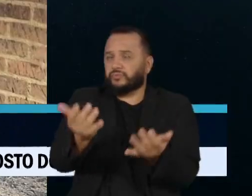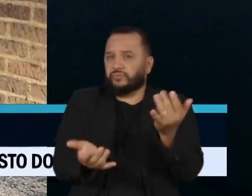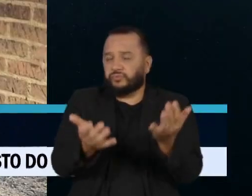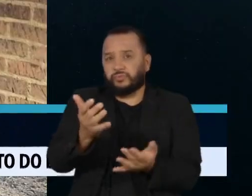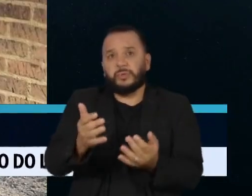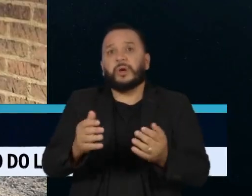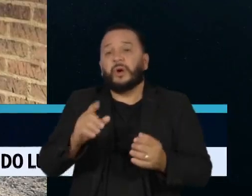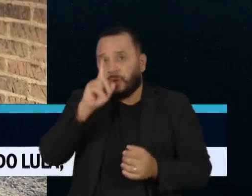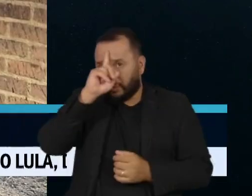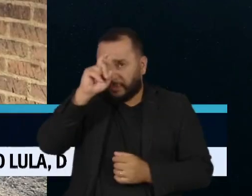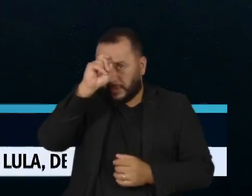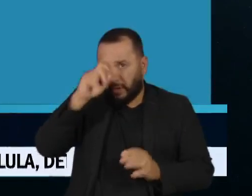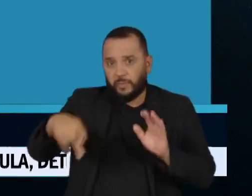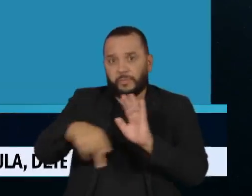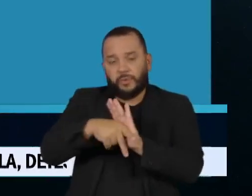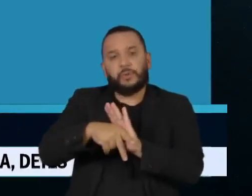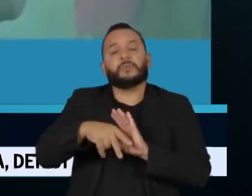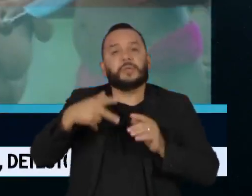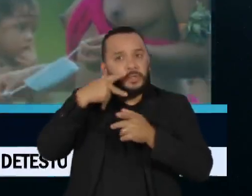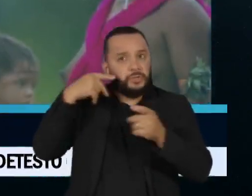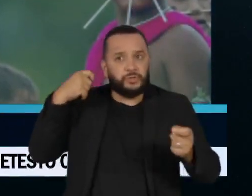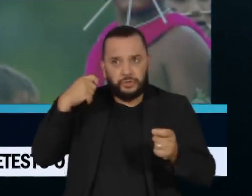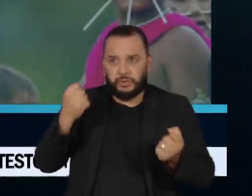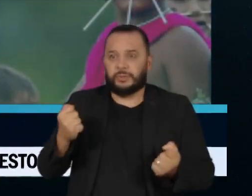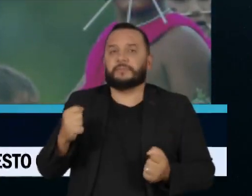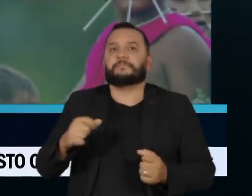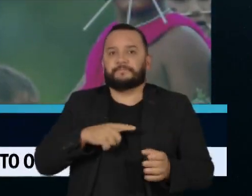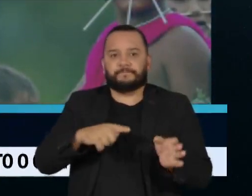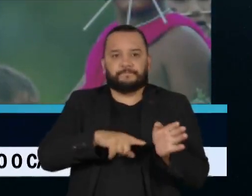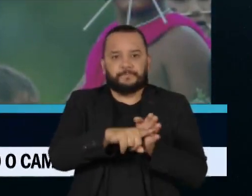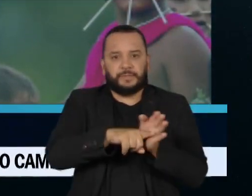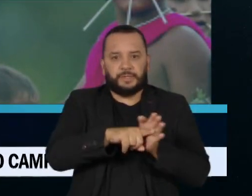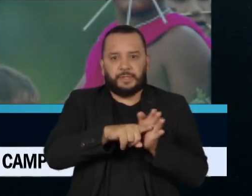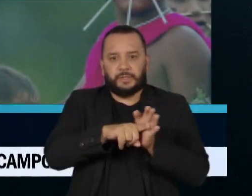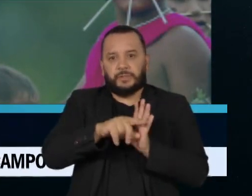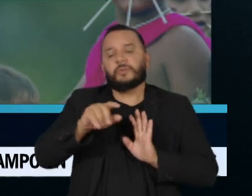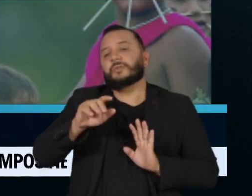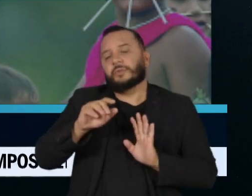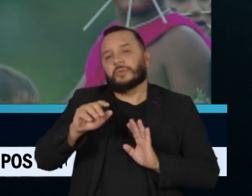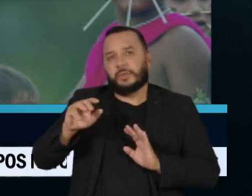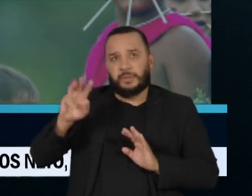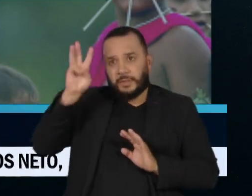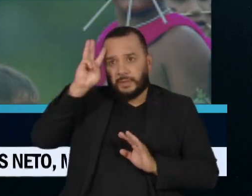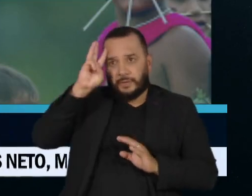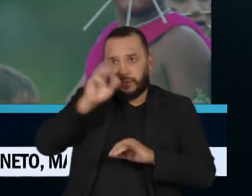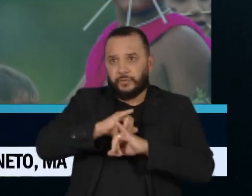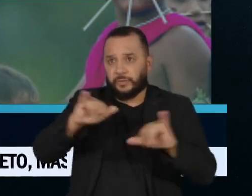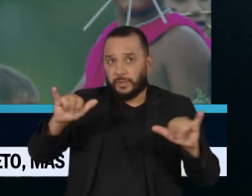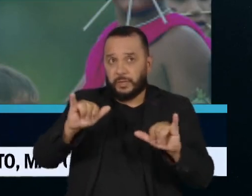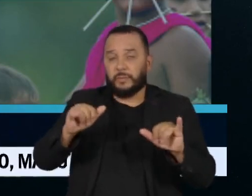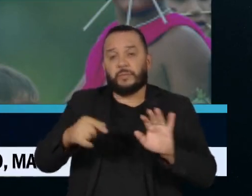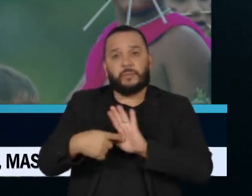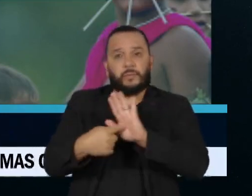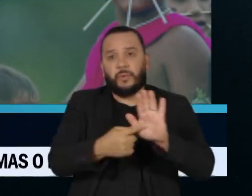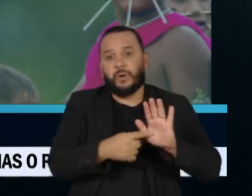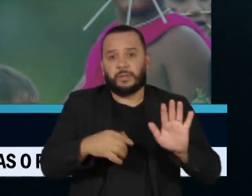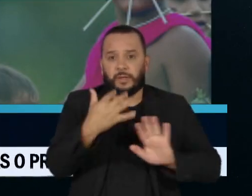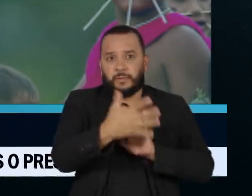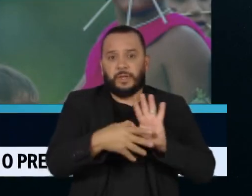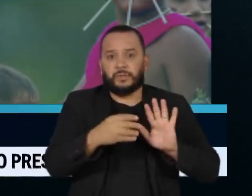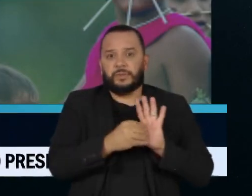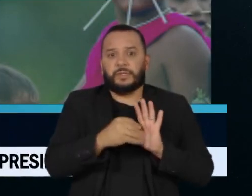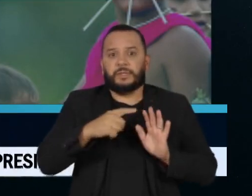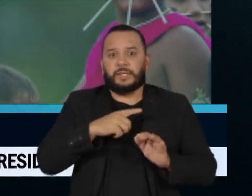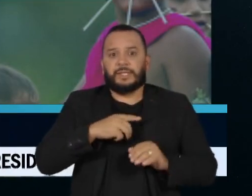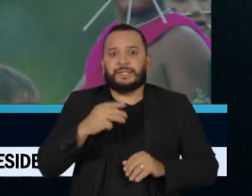básica de saúde indígena. Um estudo divulgado nesta terça pela rede MapBiomas revelou que a Amazônia tem quase 3